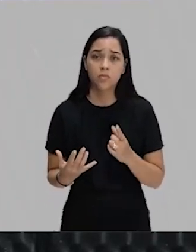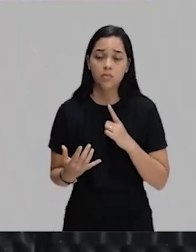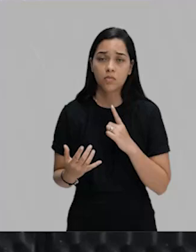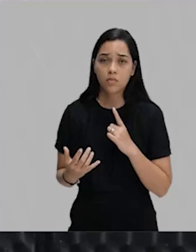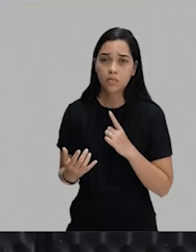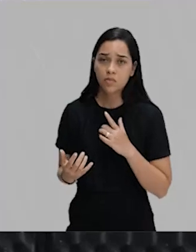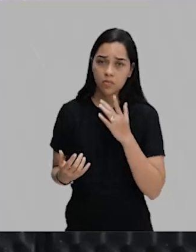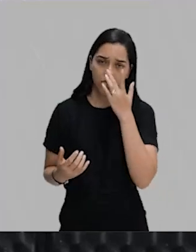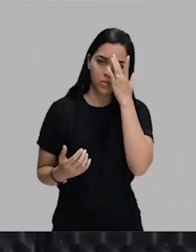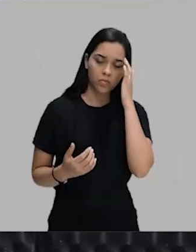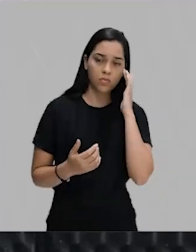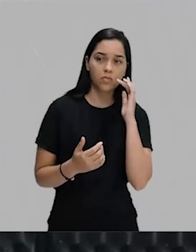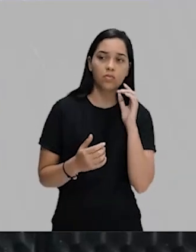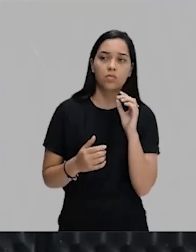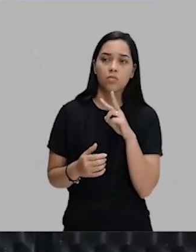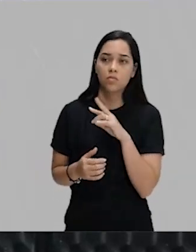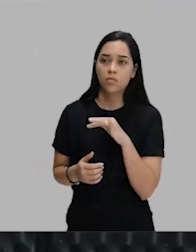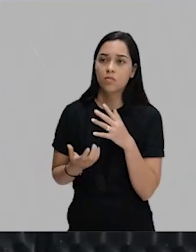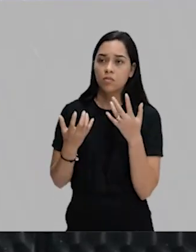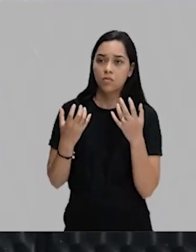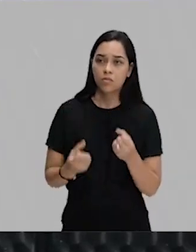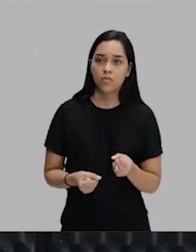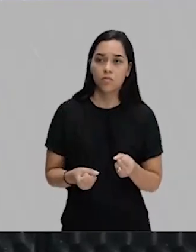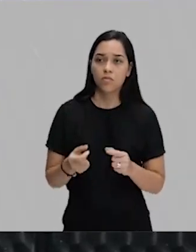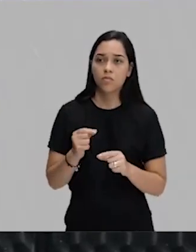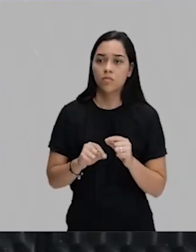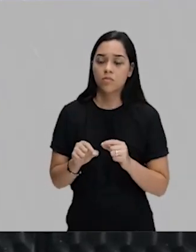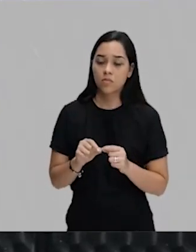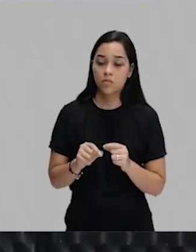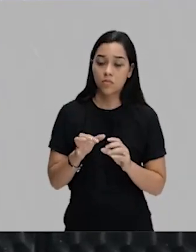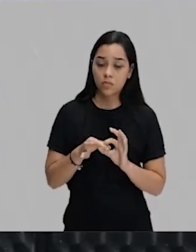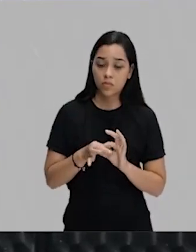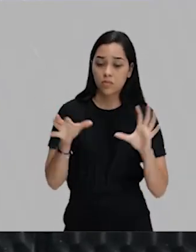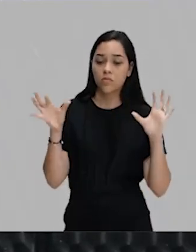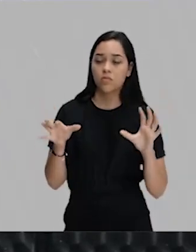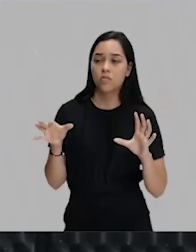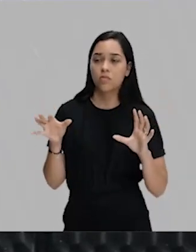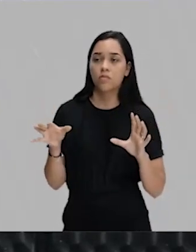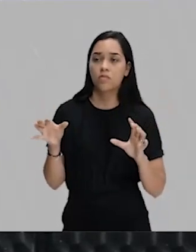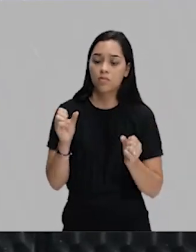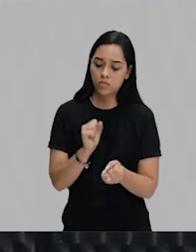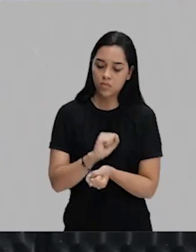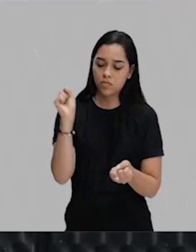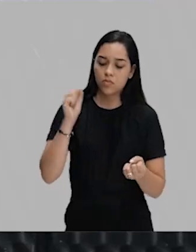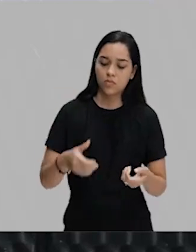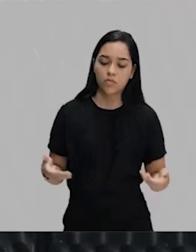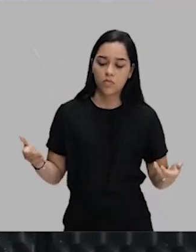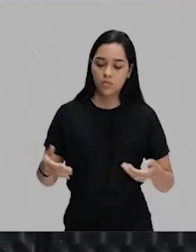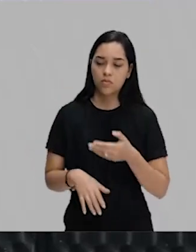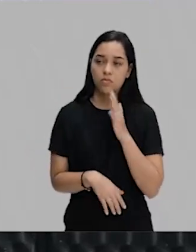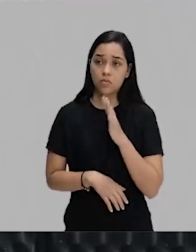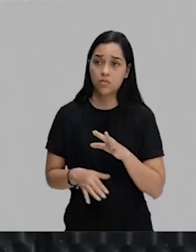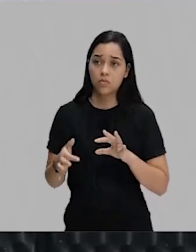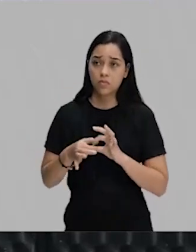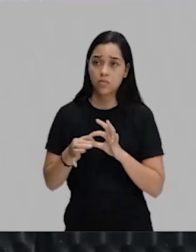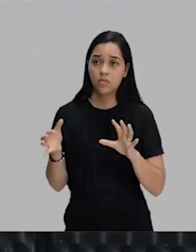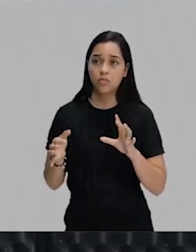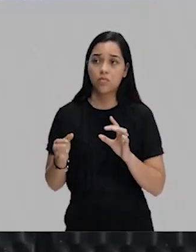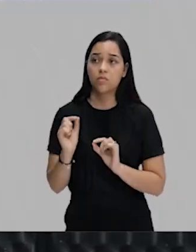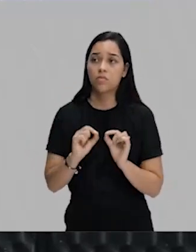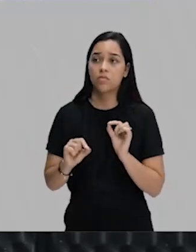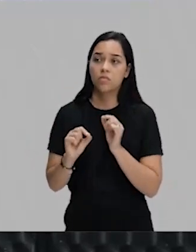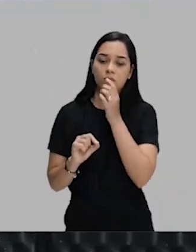escravos que participam da Guerra do Paraguai, eles vão receber a oforria. E esses escravos, agora já alforreados, eles